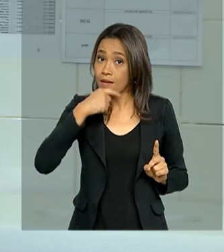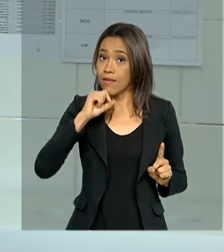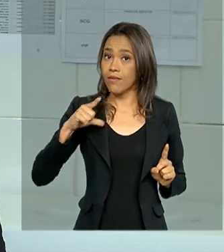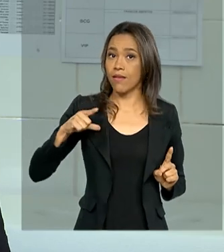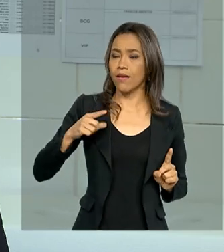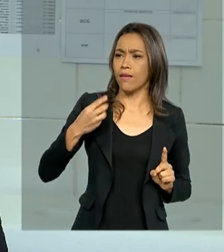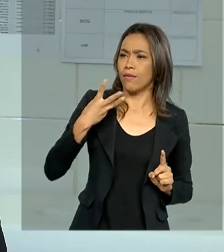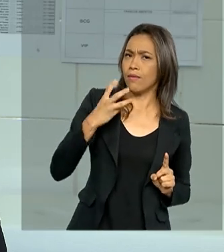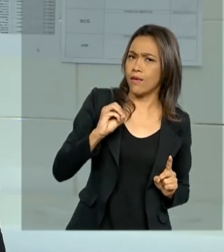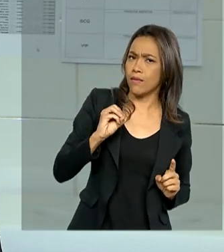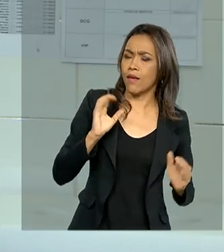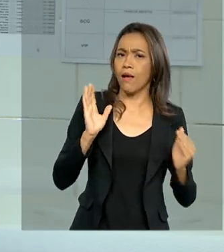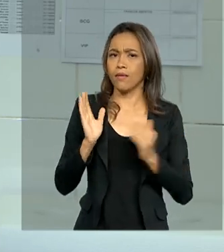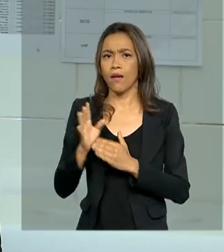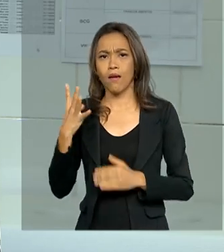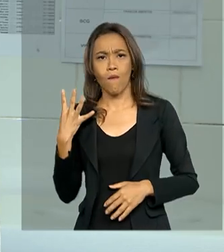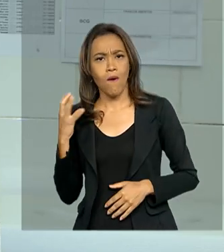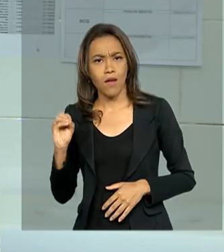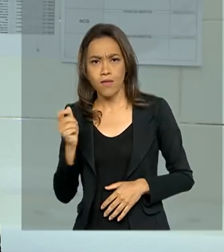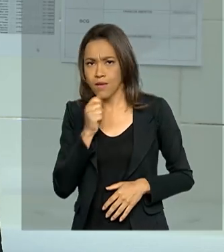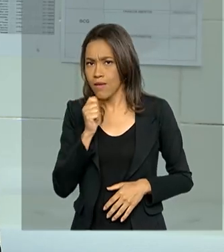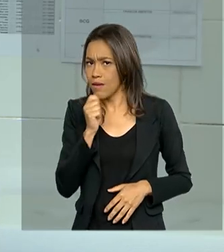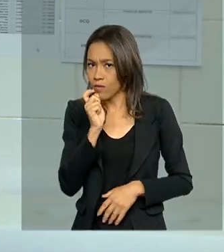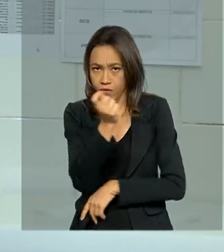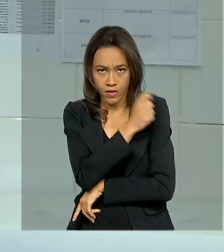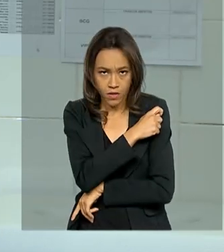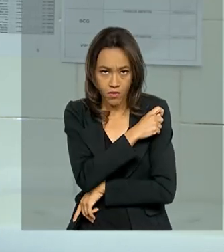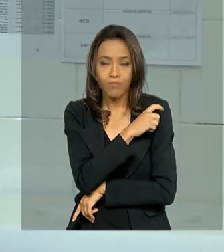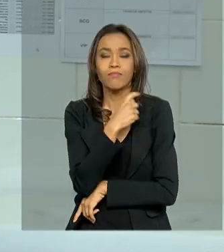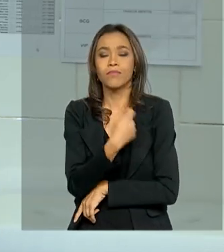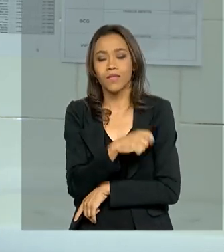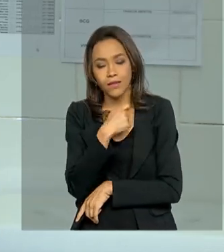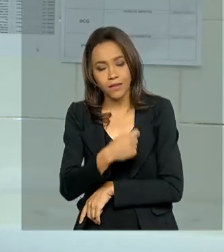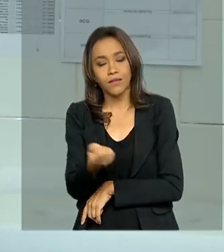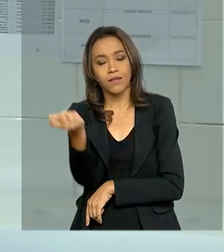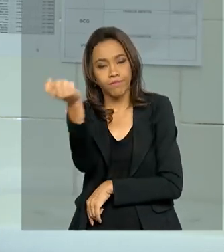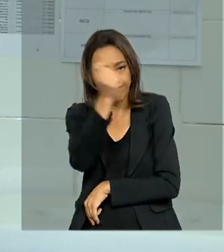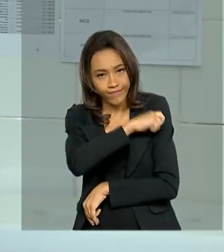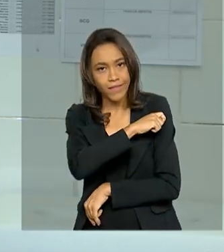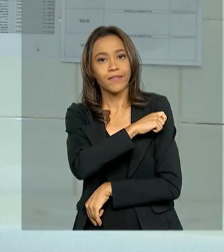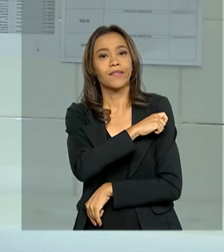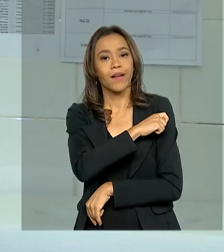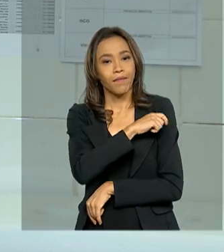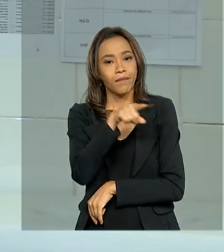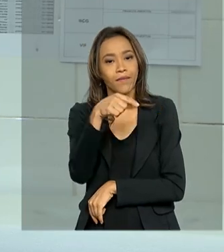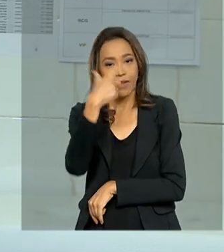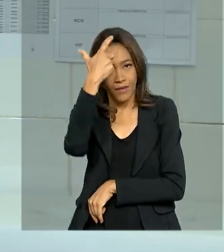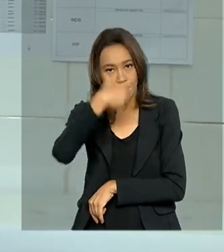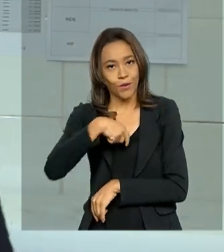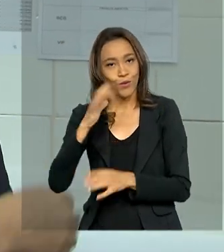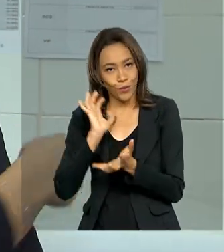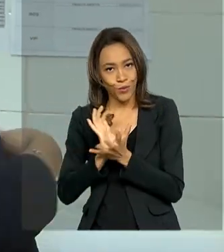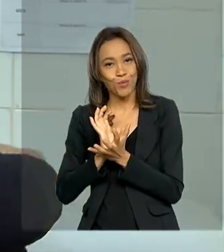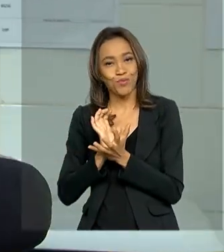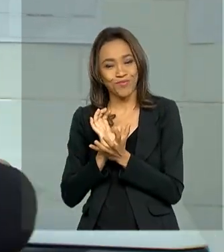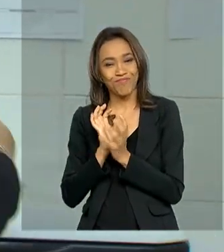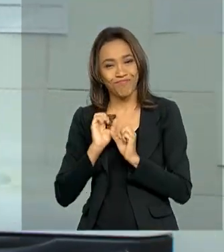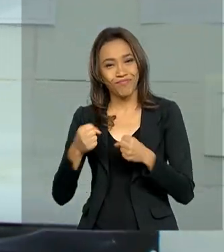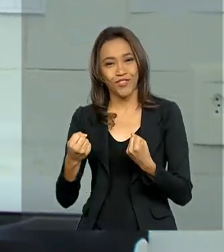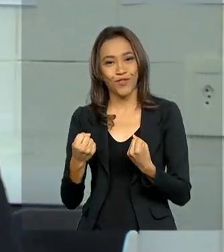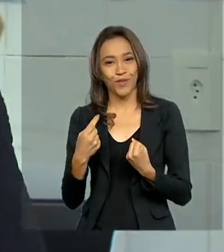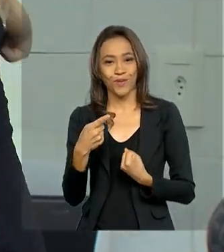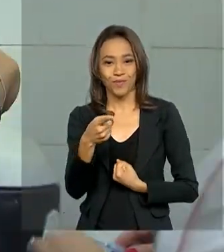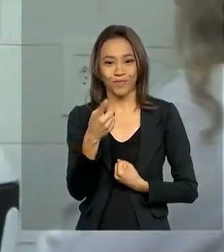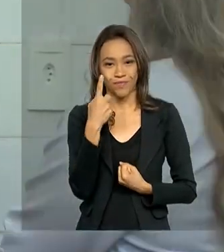30 e 49 anos e ainda não se vacinou deve tomar a dose de reforço. E eu estou nesse grupo. Vamos lá,